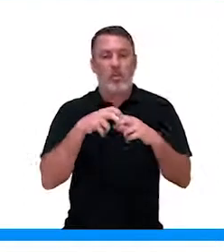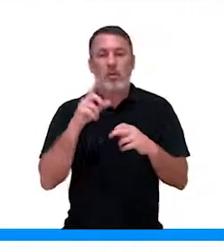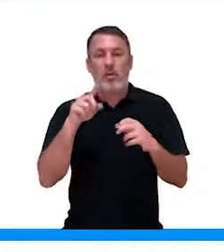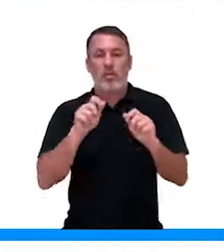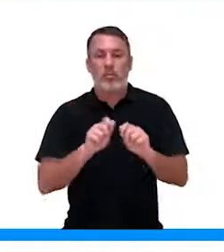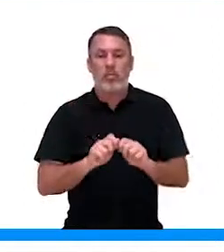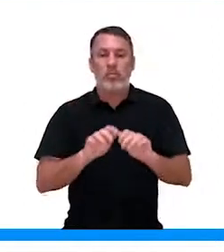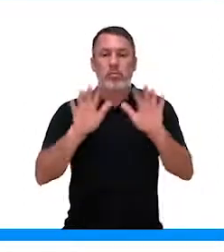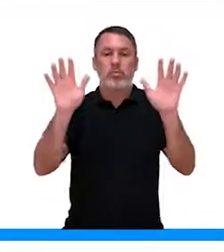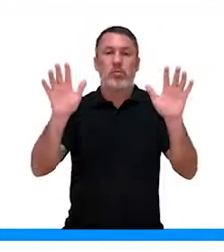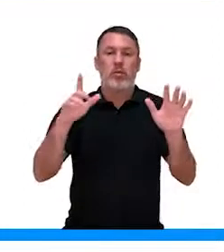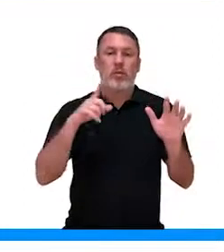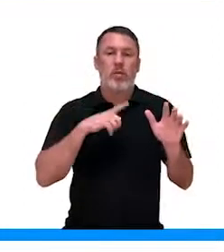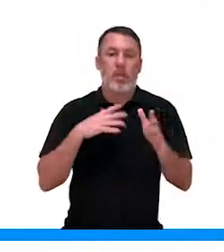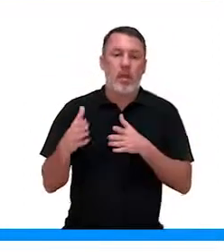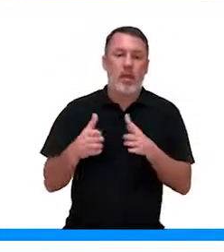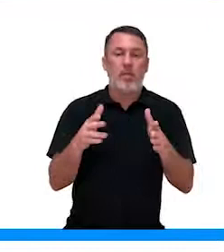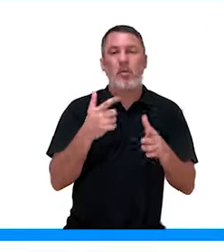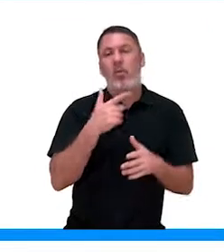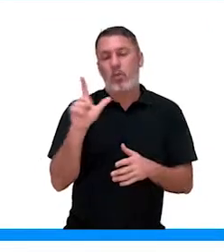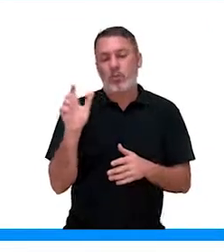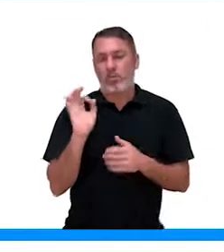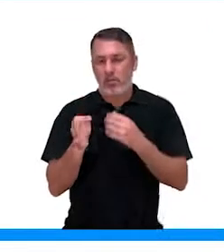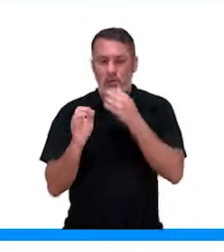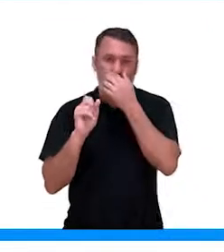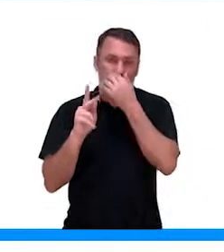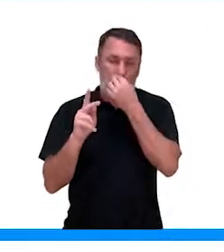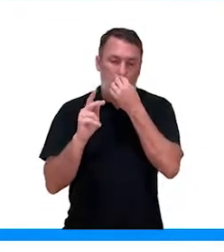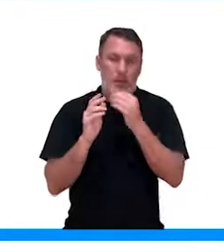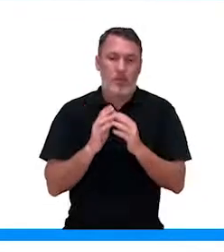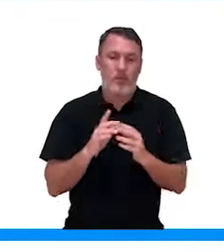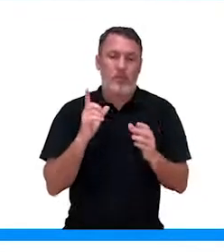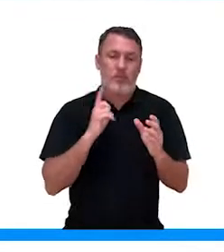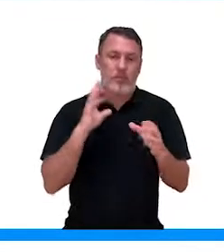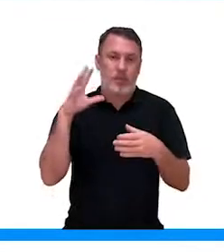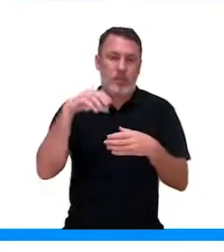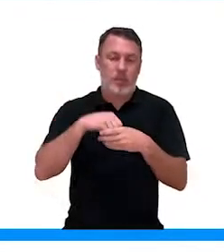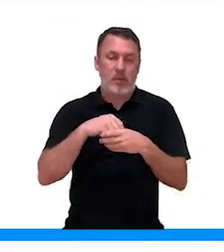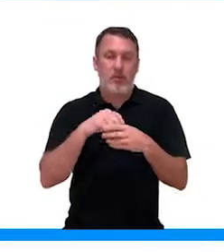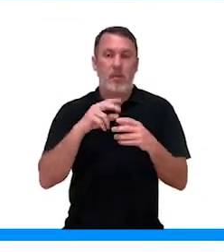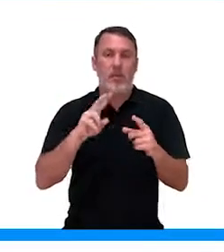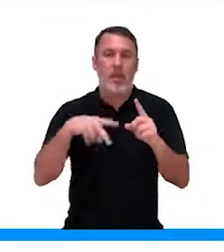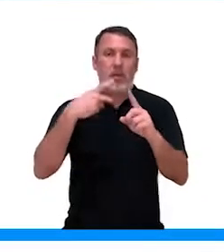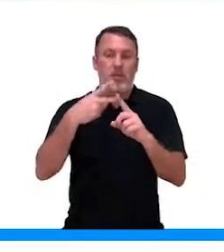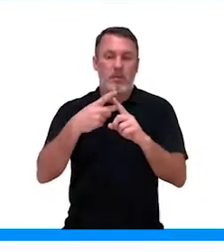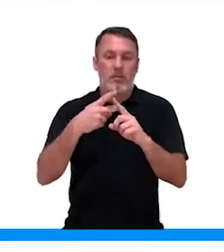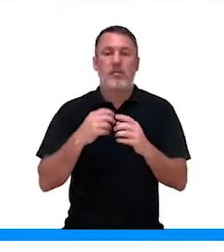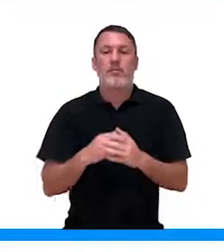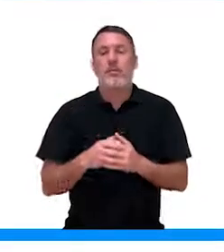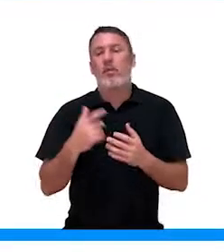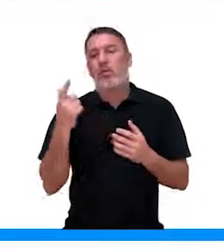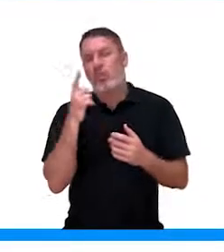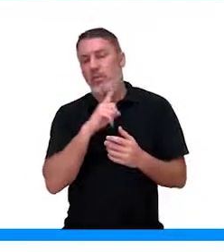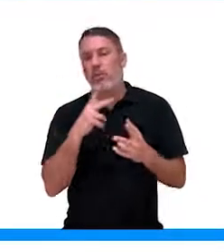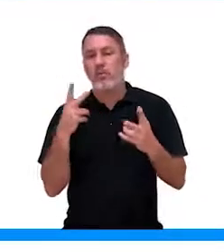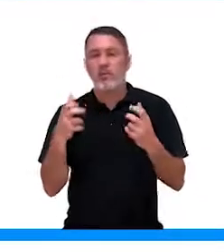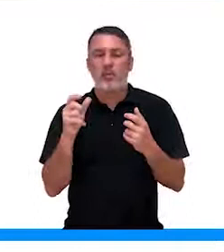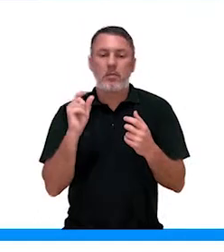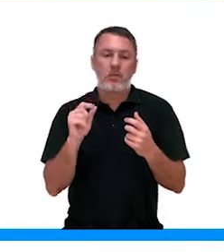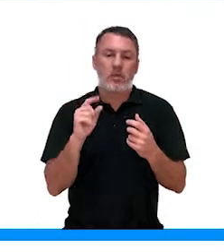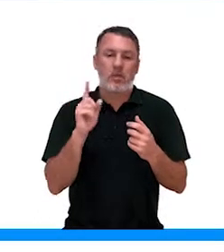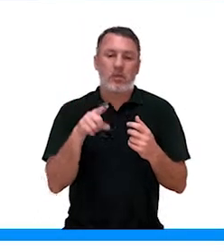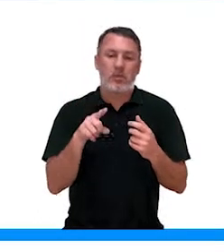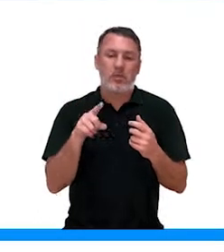Então, o caule, ele cresce em direção à luz. Beleza? Na concentração aumentada. Então, a gente conseguiu